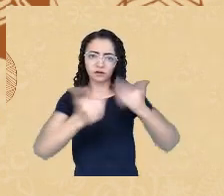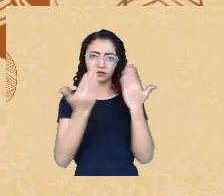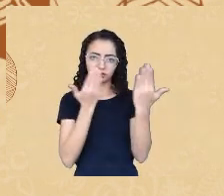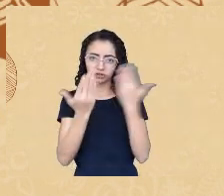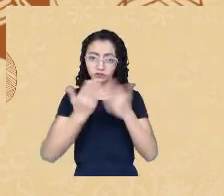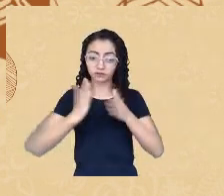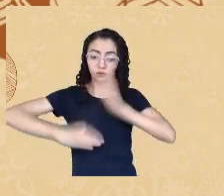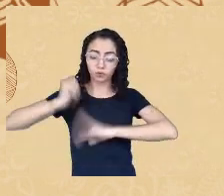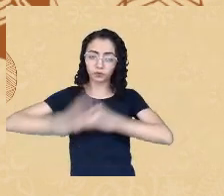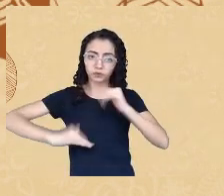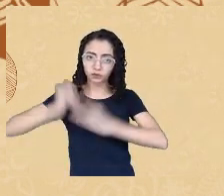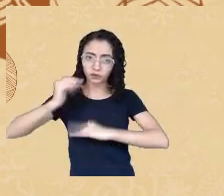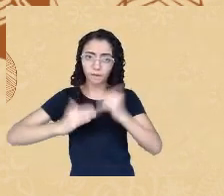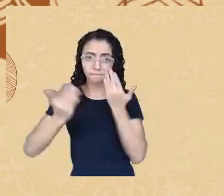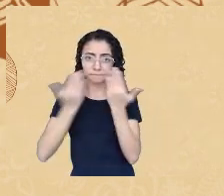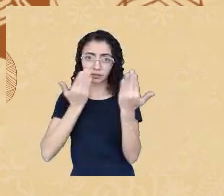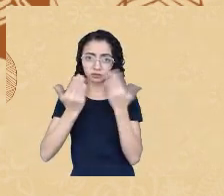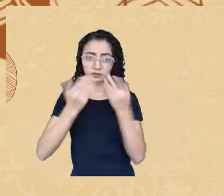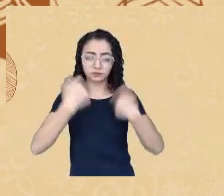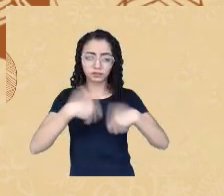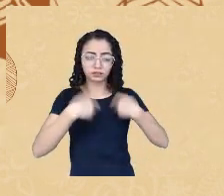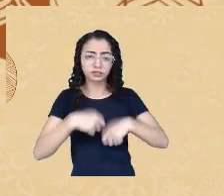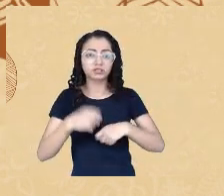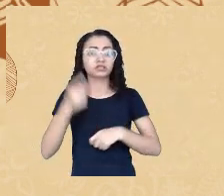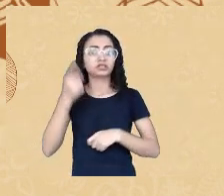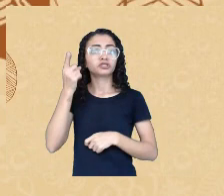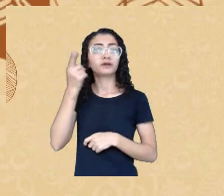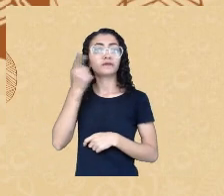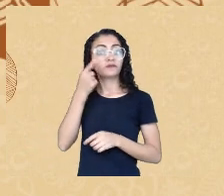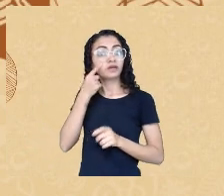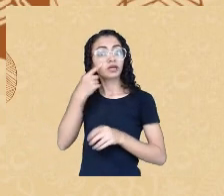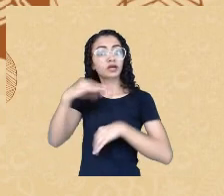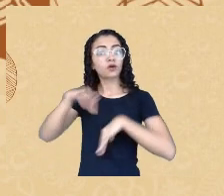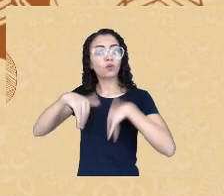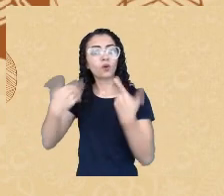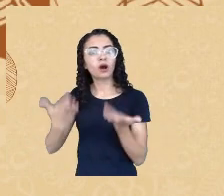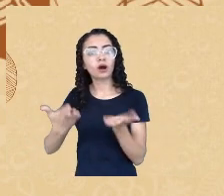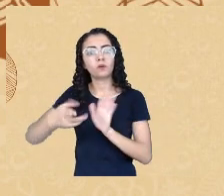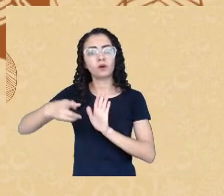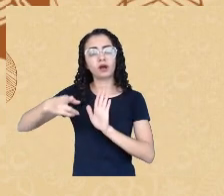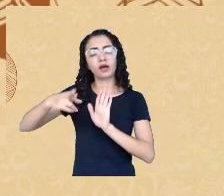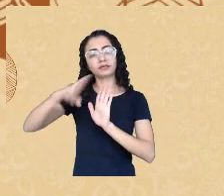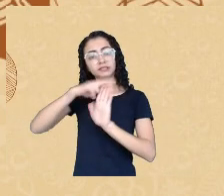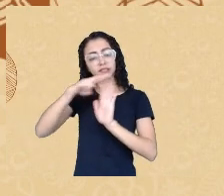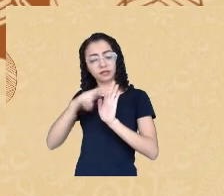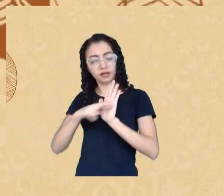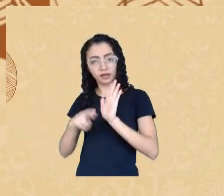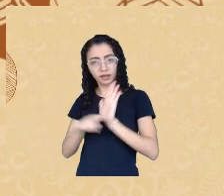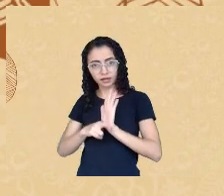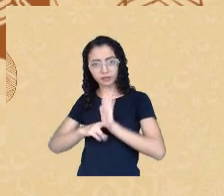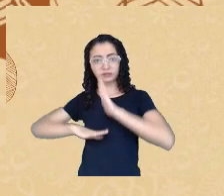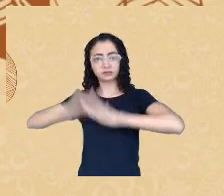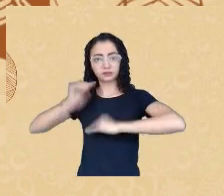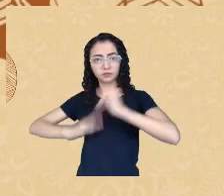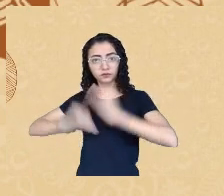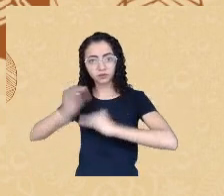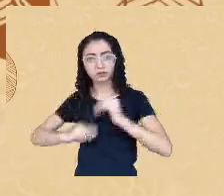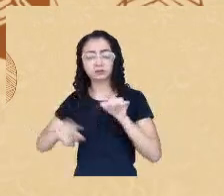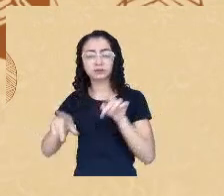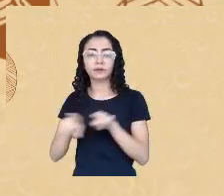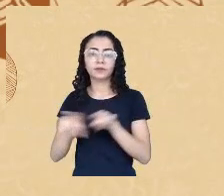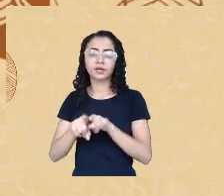princípios e artigos vigentes no Código de Ética da Profissão, bem como atender os requisitos técnicos e científicos também